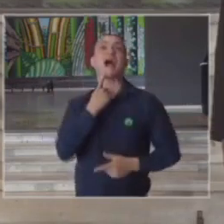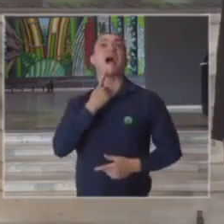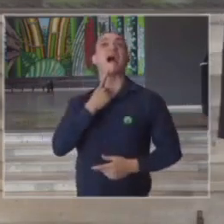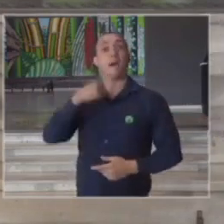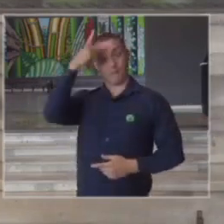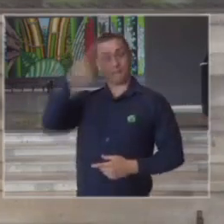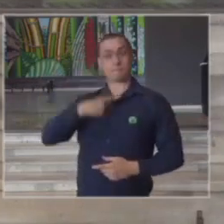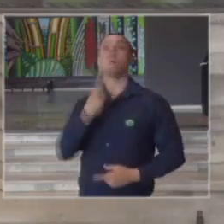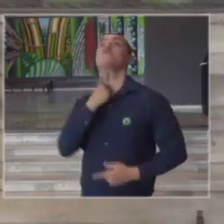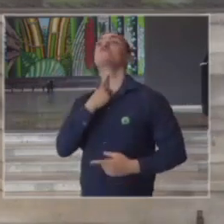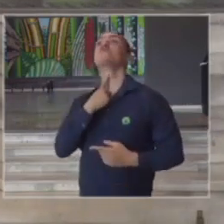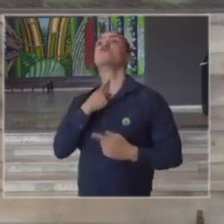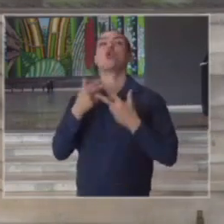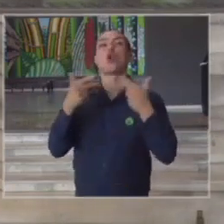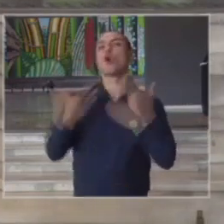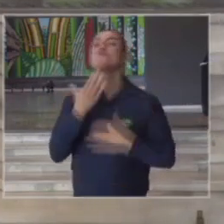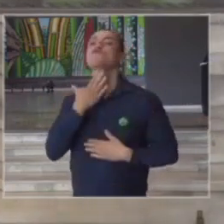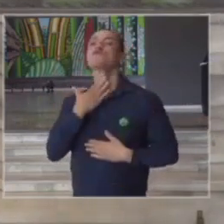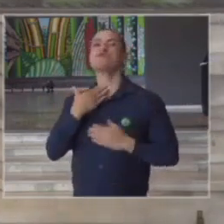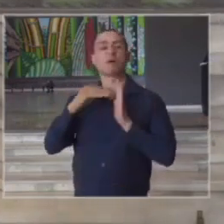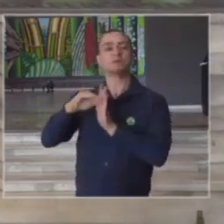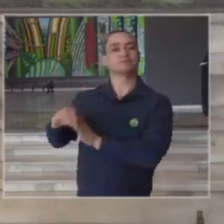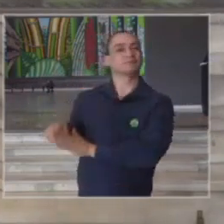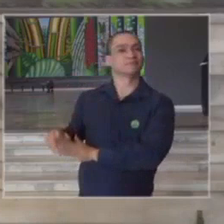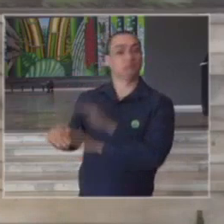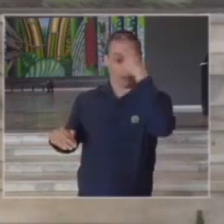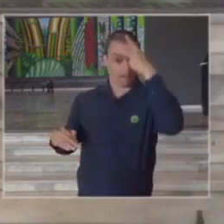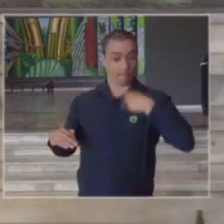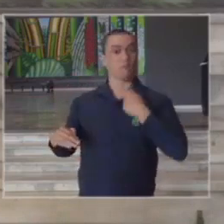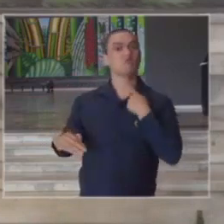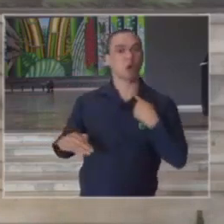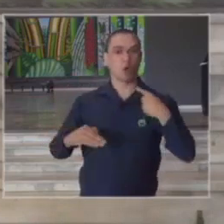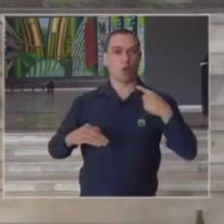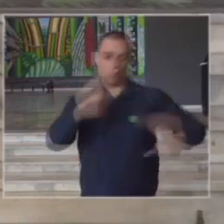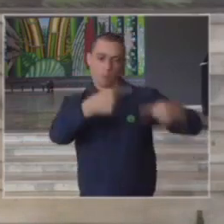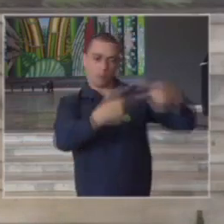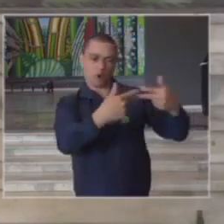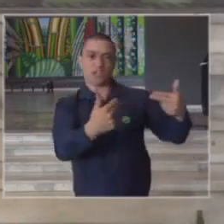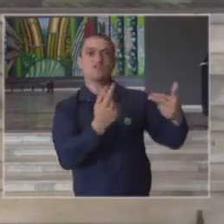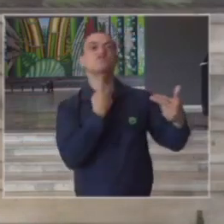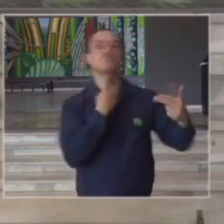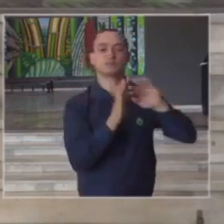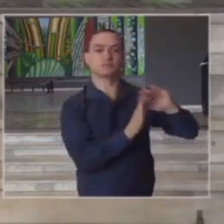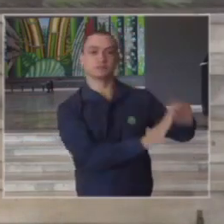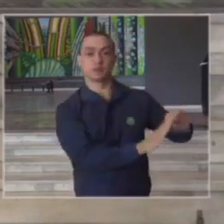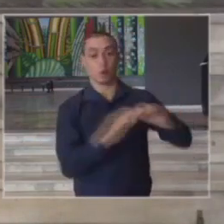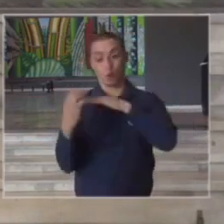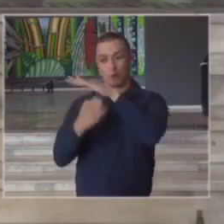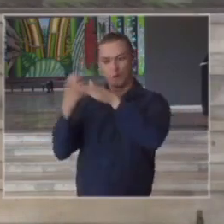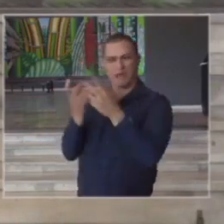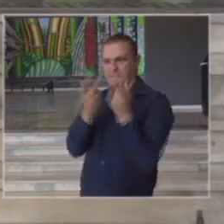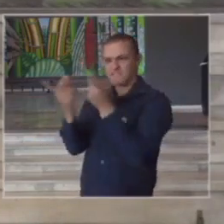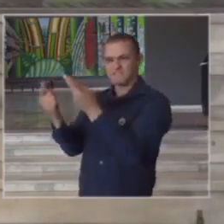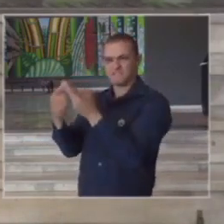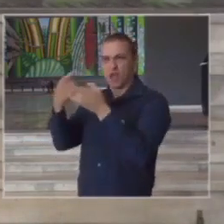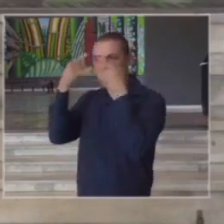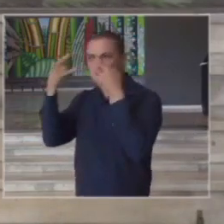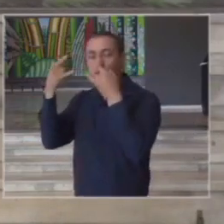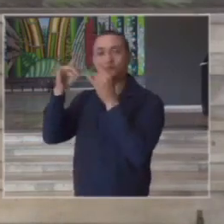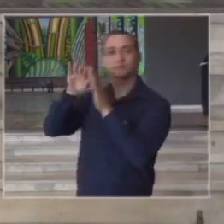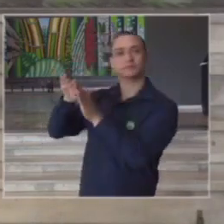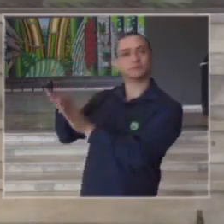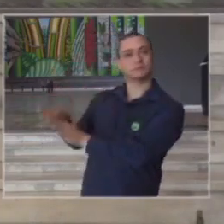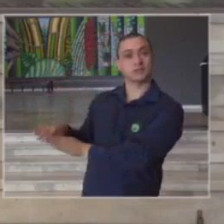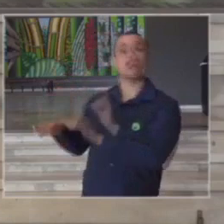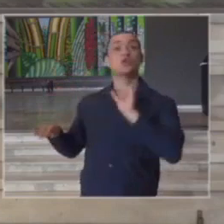pessoais seus desejos sua vontade política os seus anseios empresariais para sermos solidários